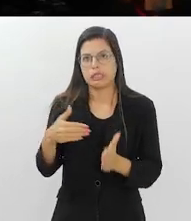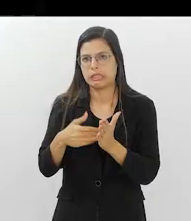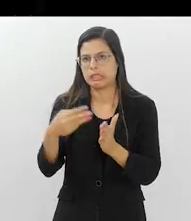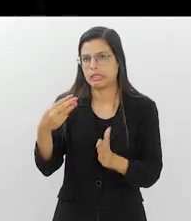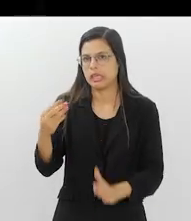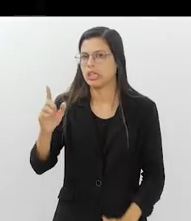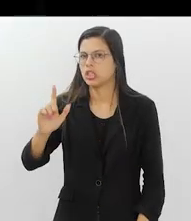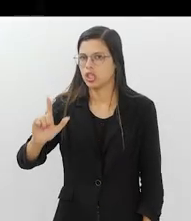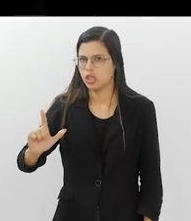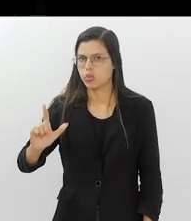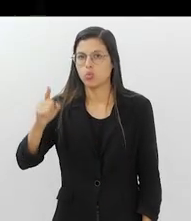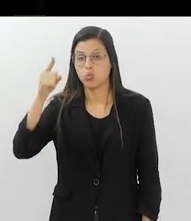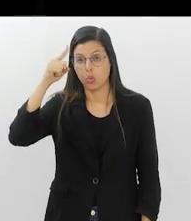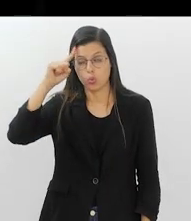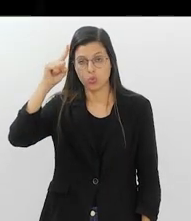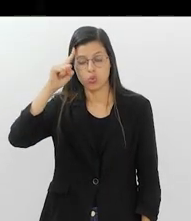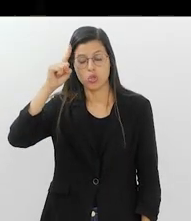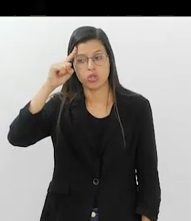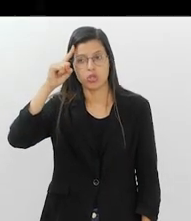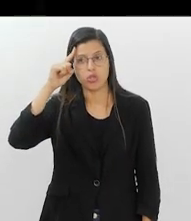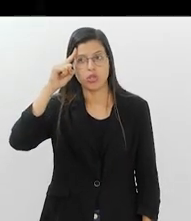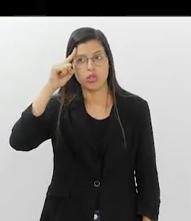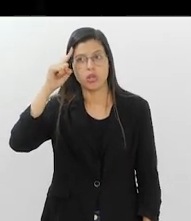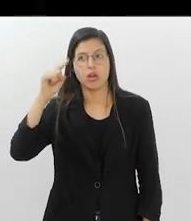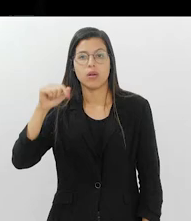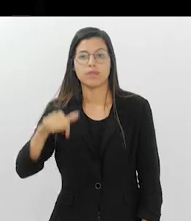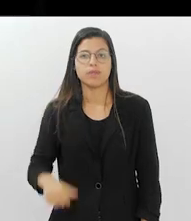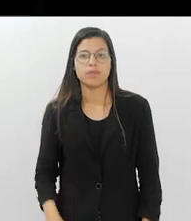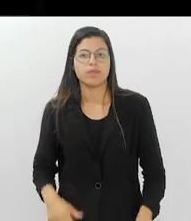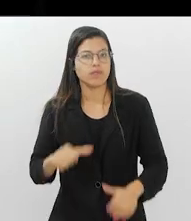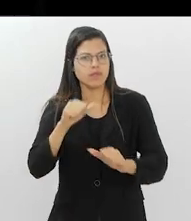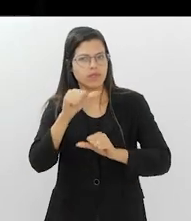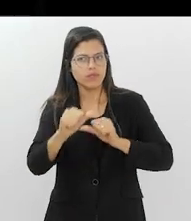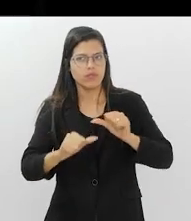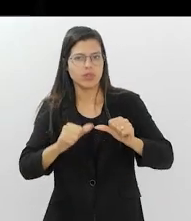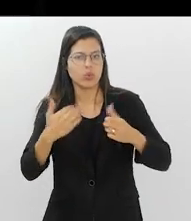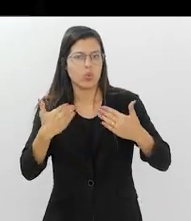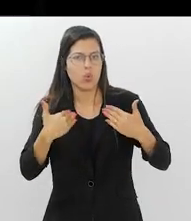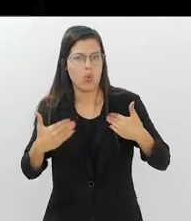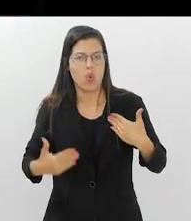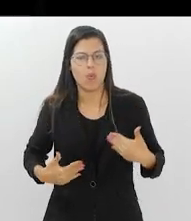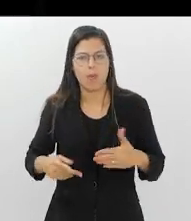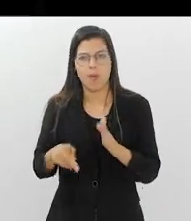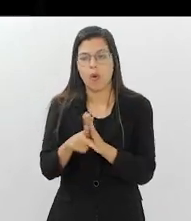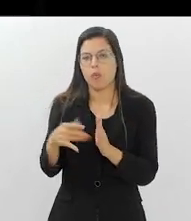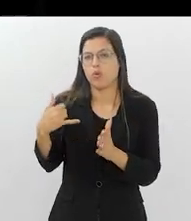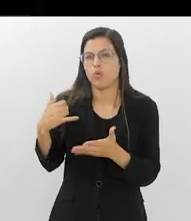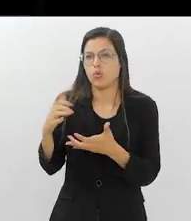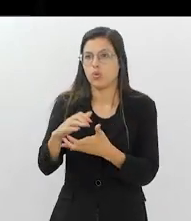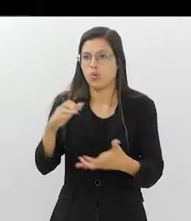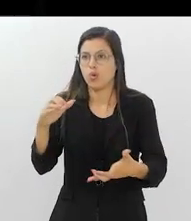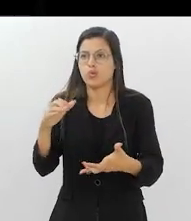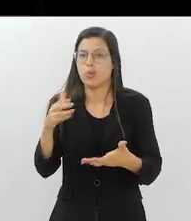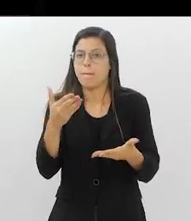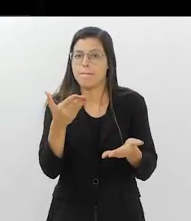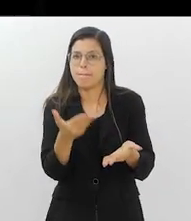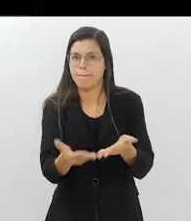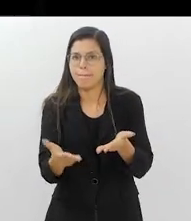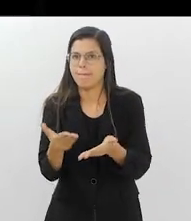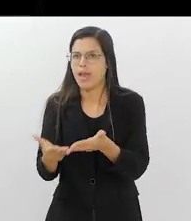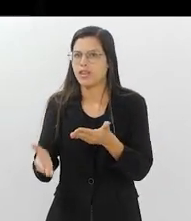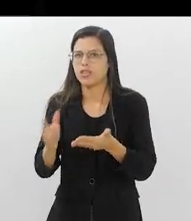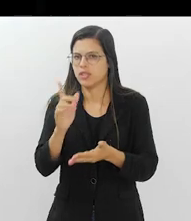2 a 3 litros de água por dia. gente, As alterações que o organismo do idoso sofre, justamente uma delas é a perda